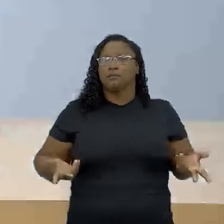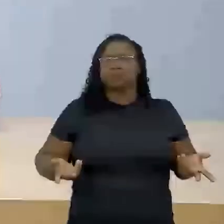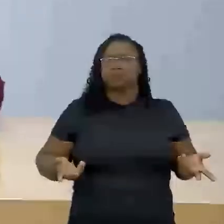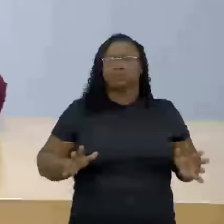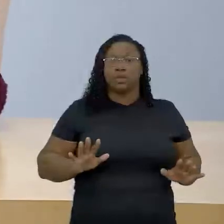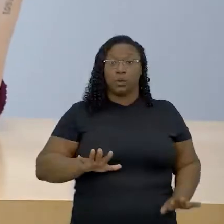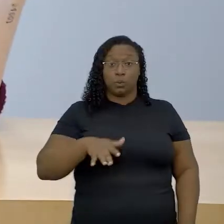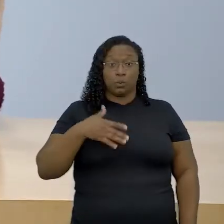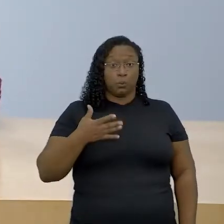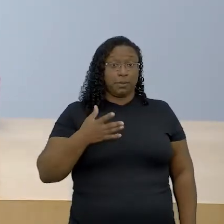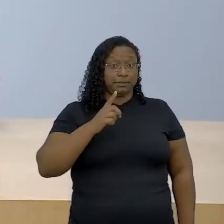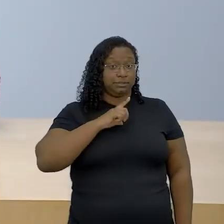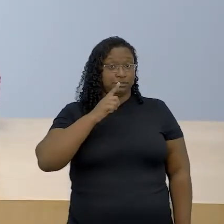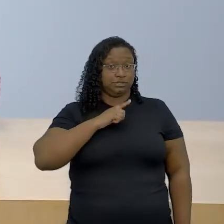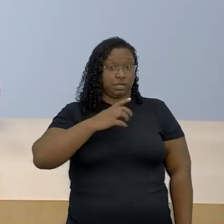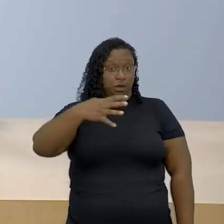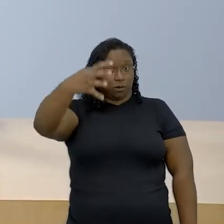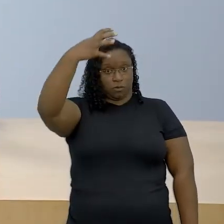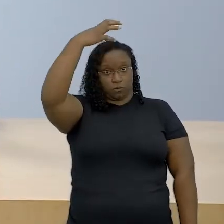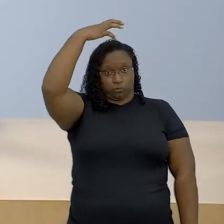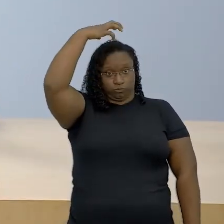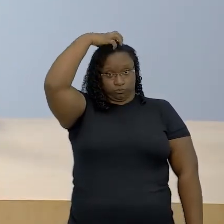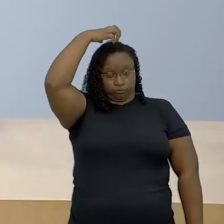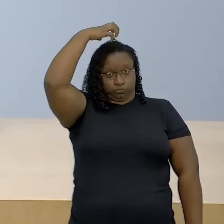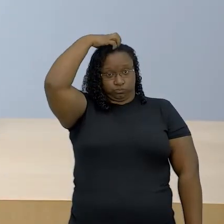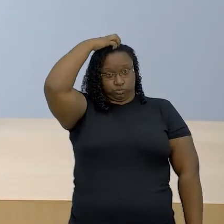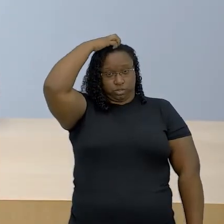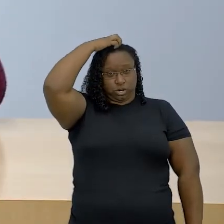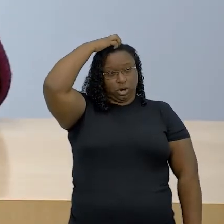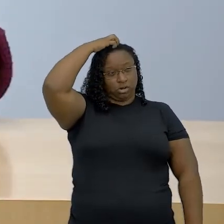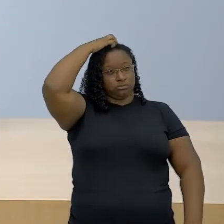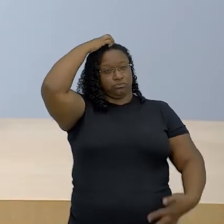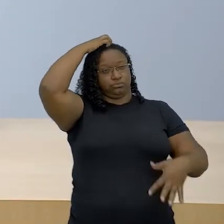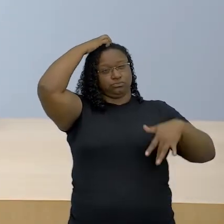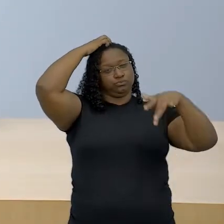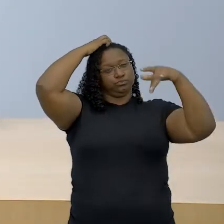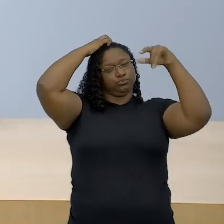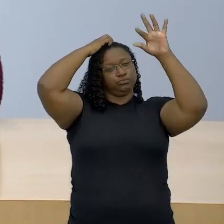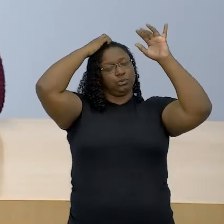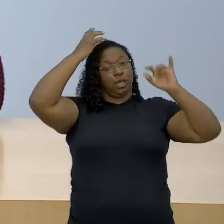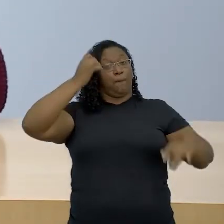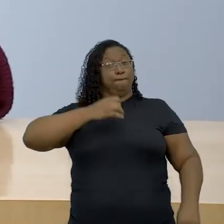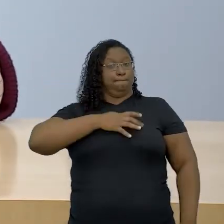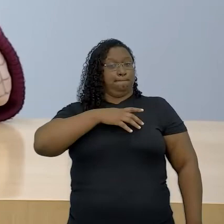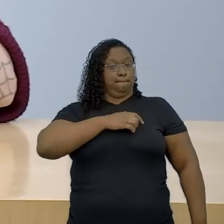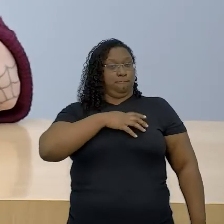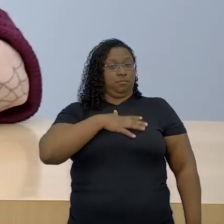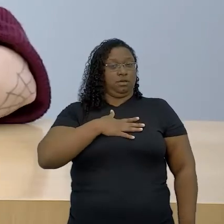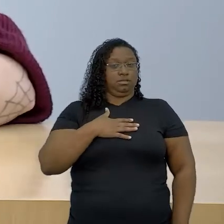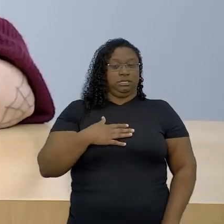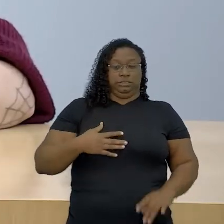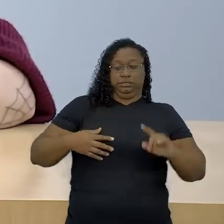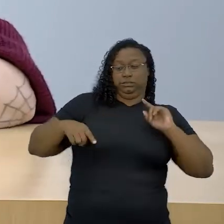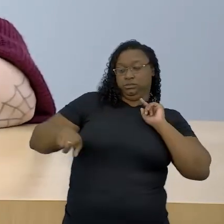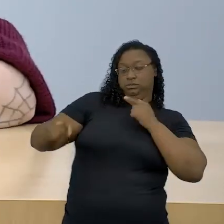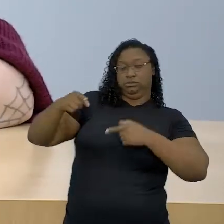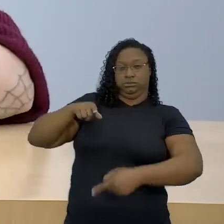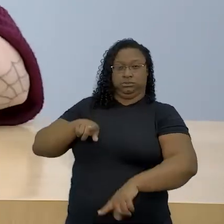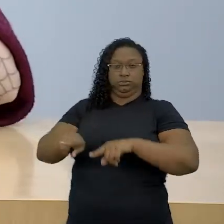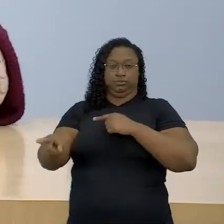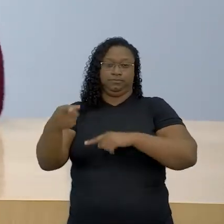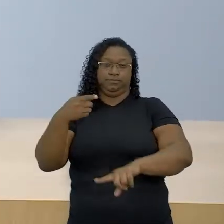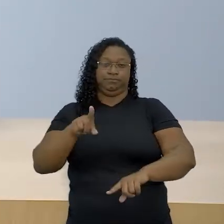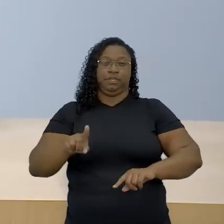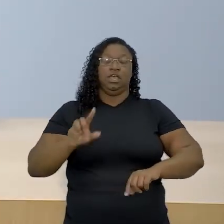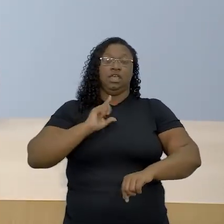quando havia grandes monarquias, a figura do rei e que governava, o medo e as ameaças consistiam em uma espécie